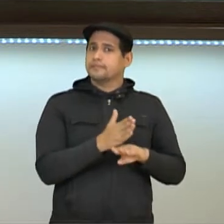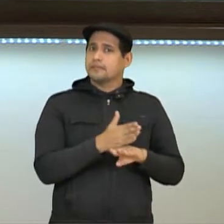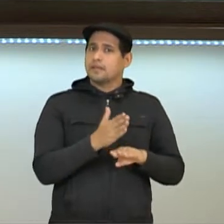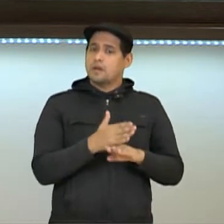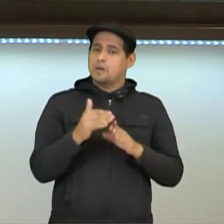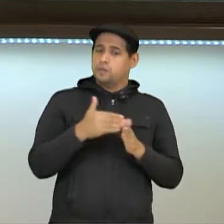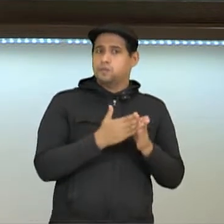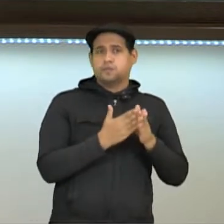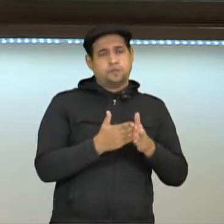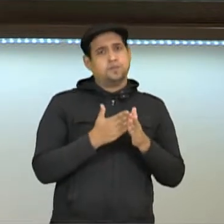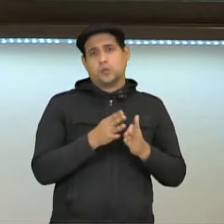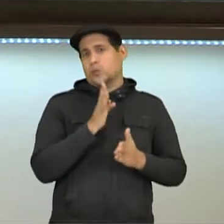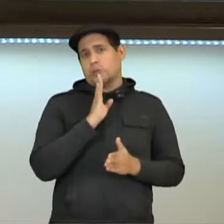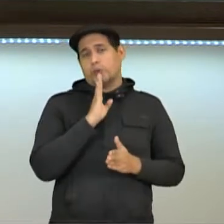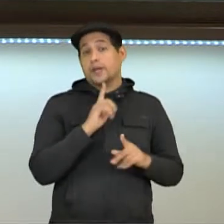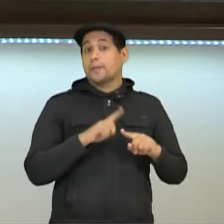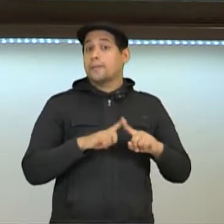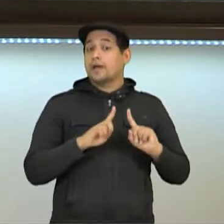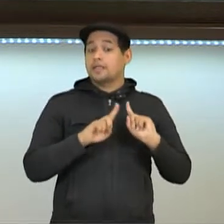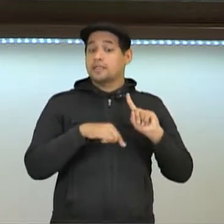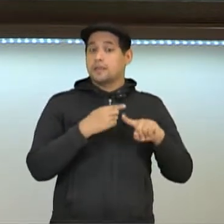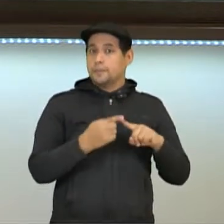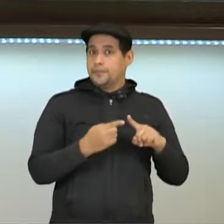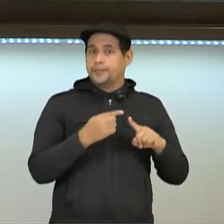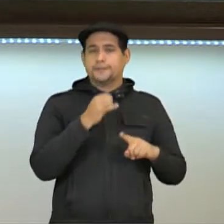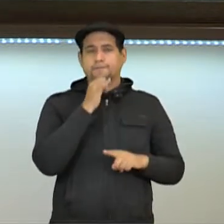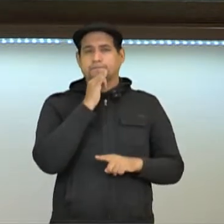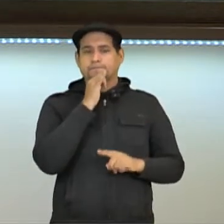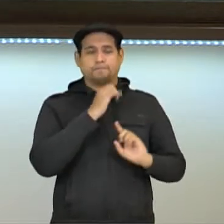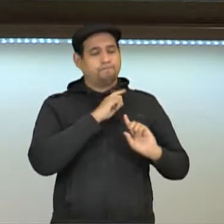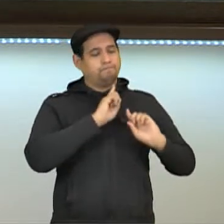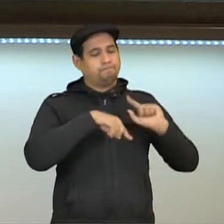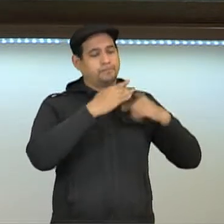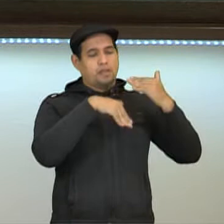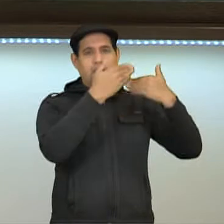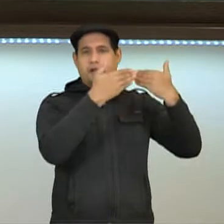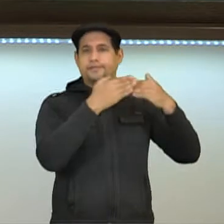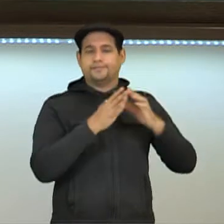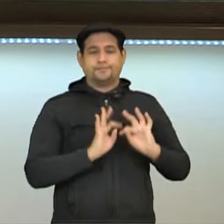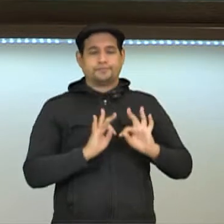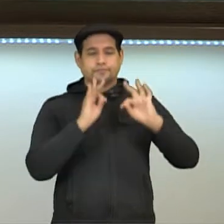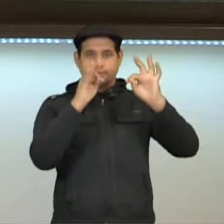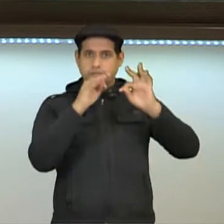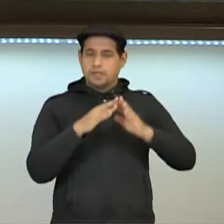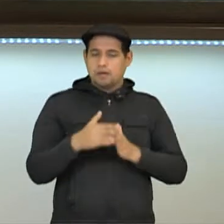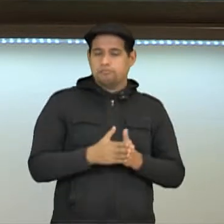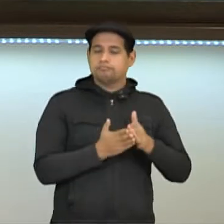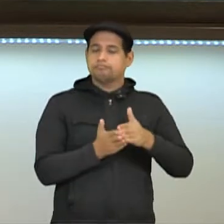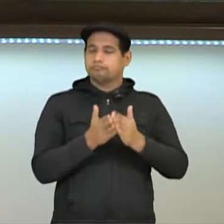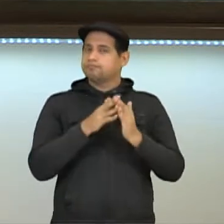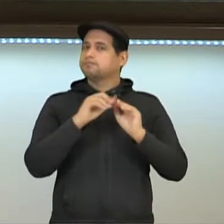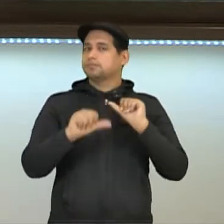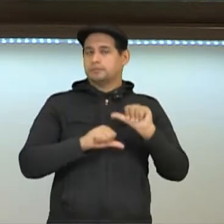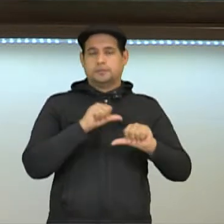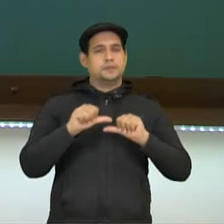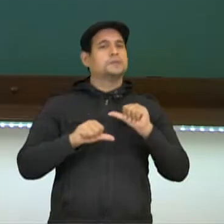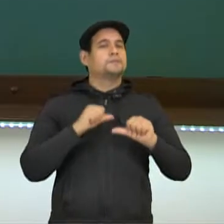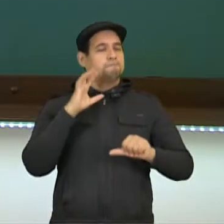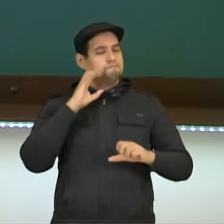as grandes navegações. Somente a partir então do desenvolvimento de técnicas de navegação é que isso se tornou